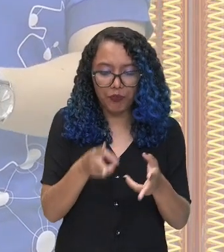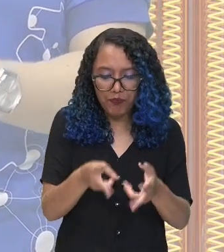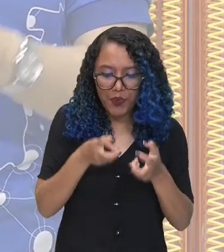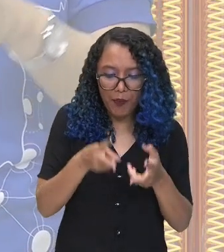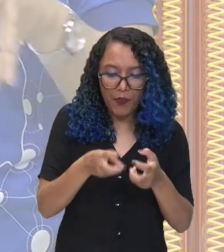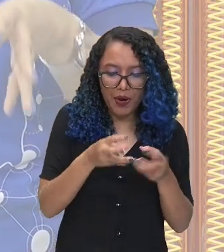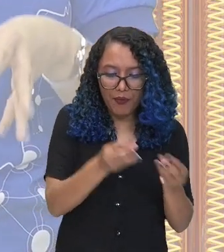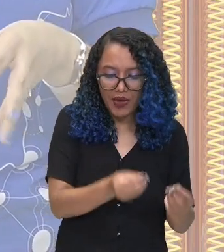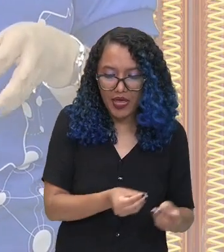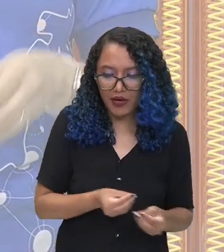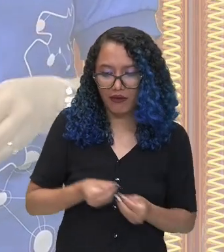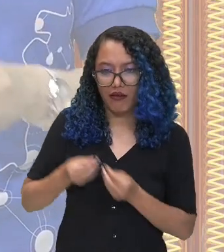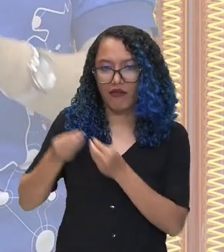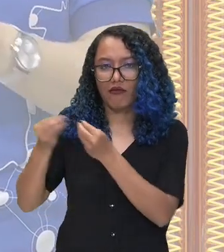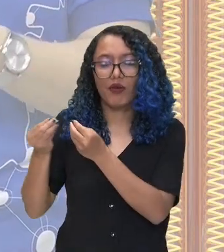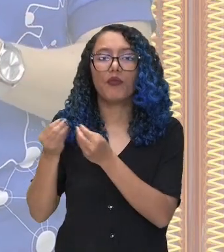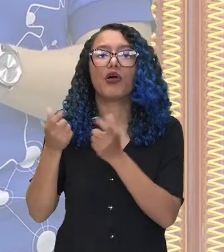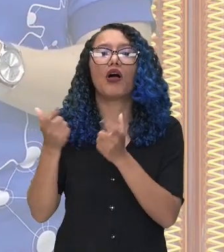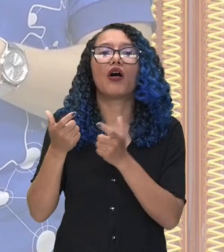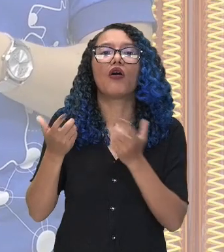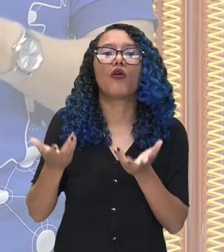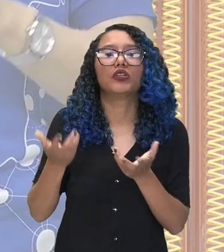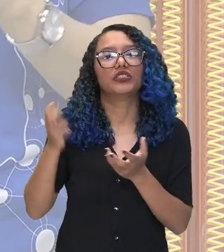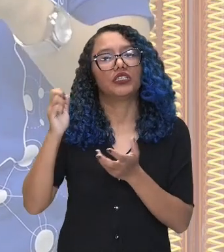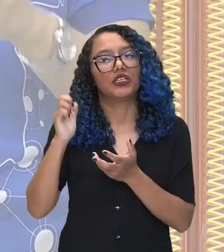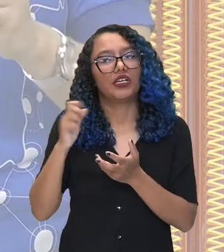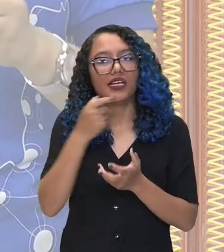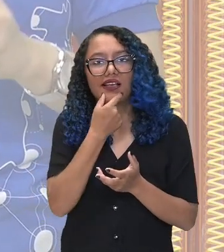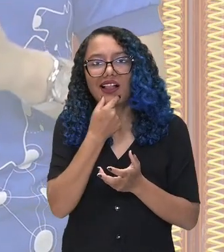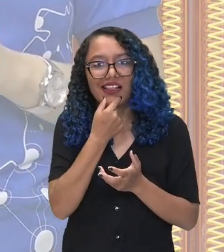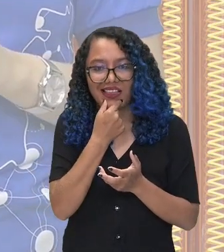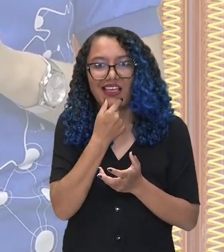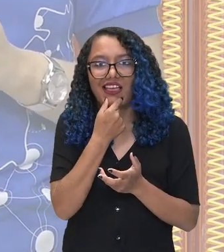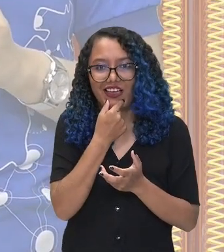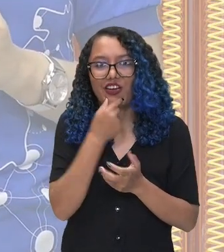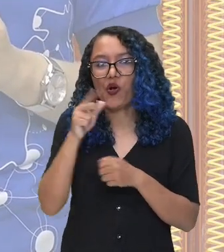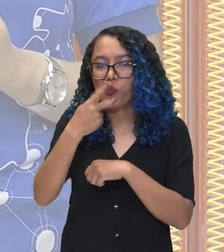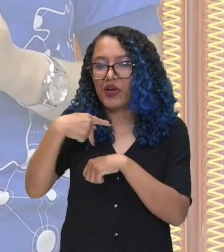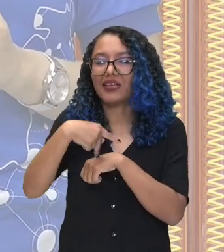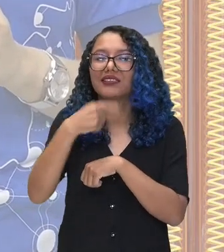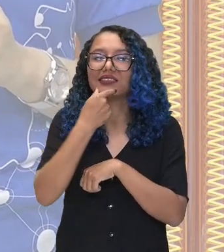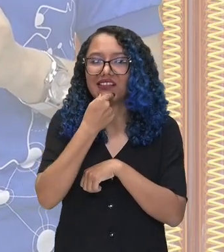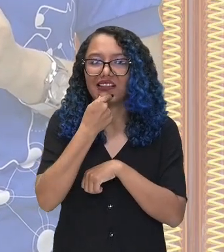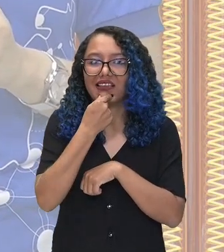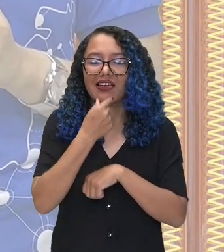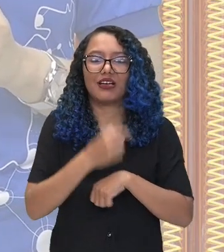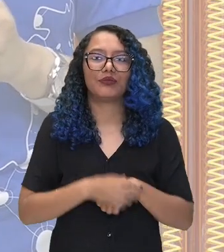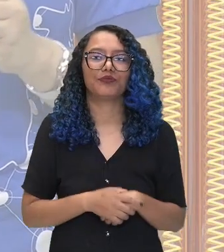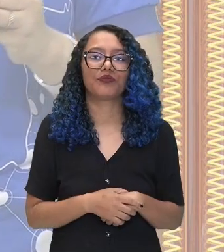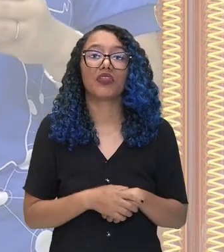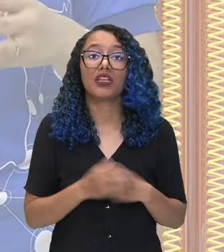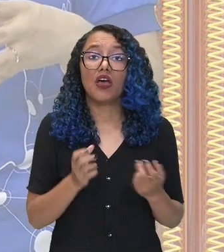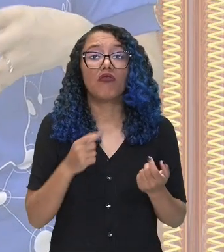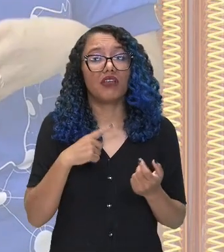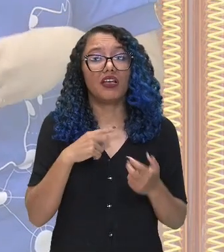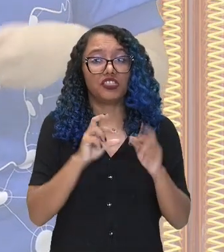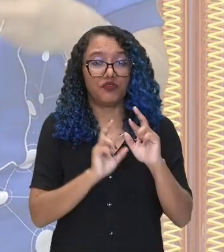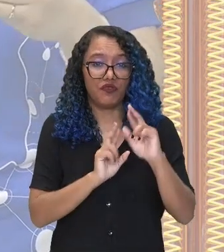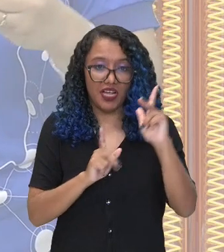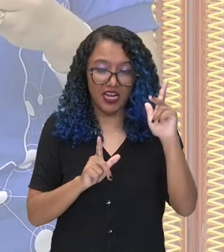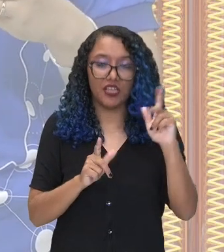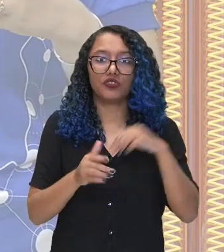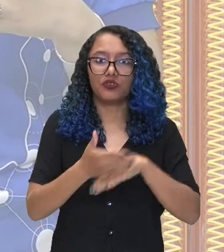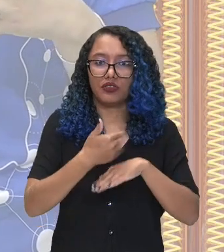sua metrópole. No caso aí, para a Inglaterra. Então, essa diferença de colonização, ela vai também interferir